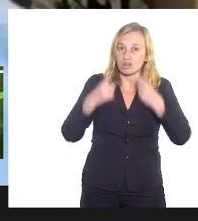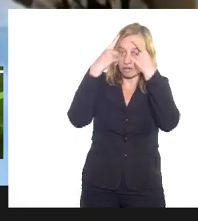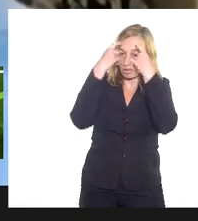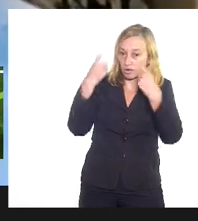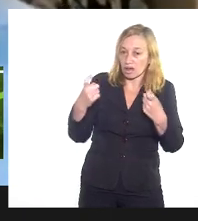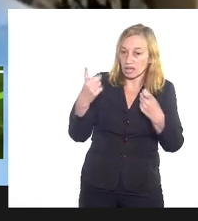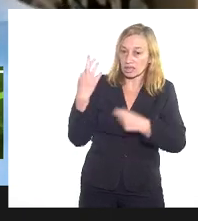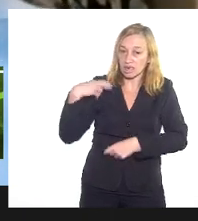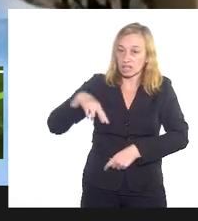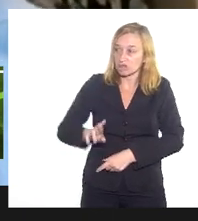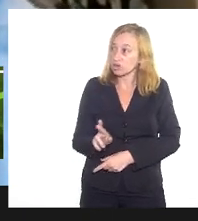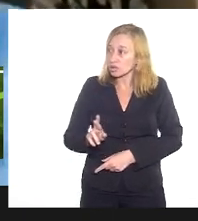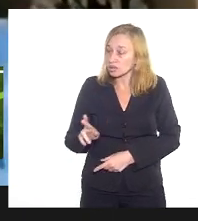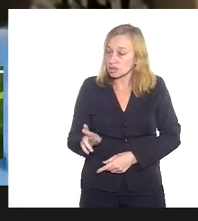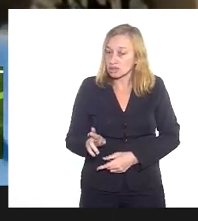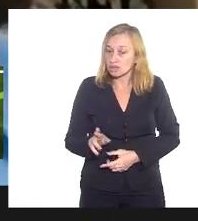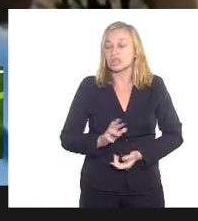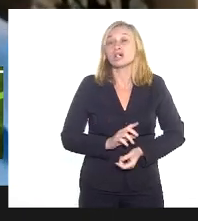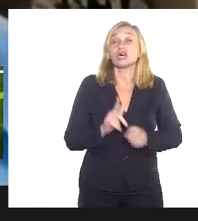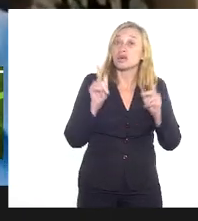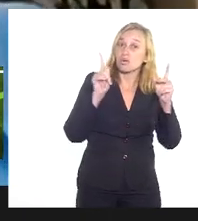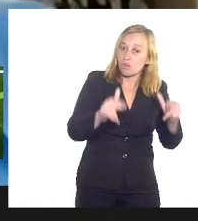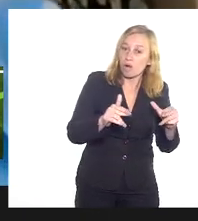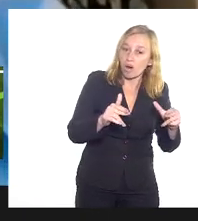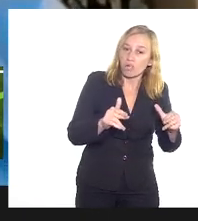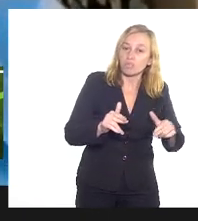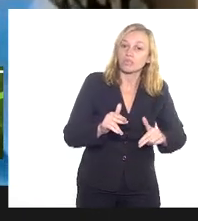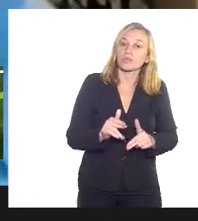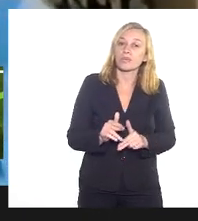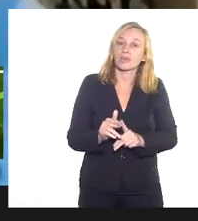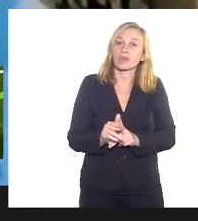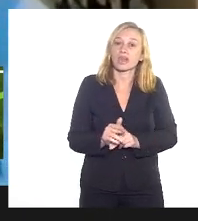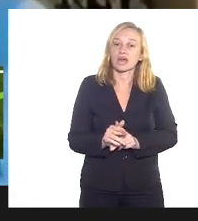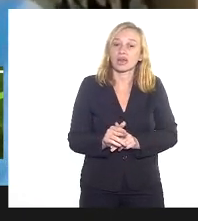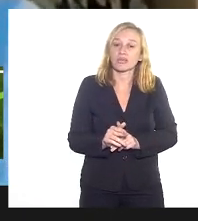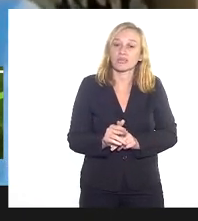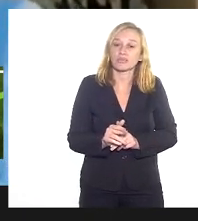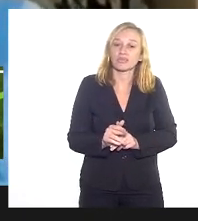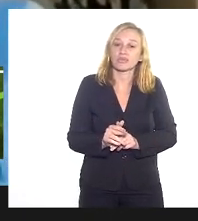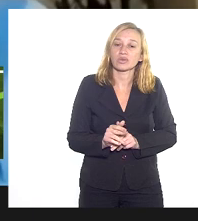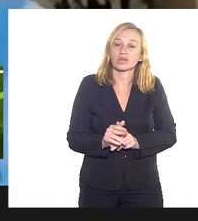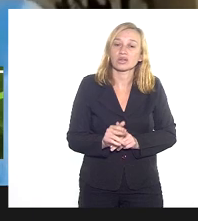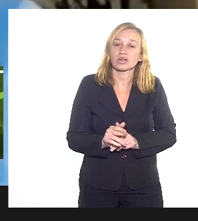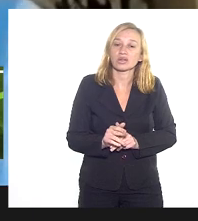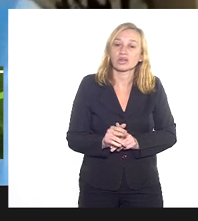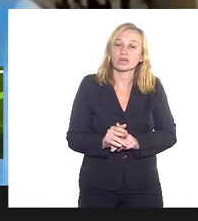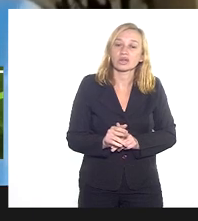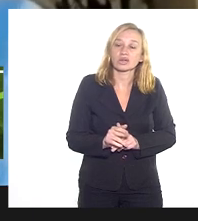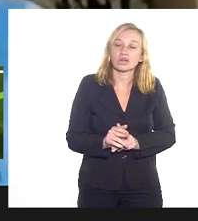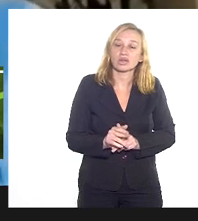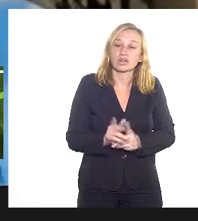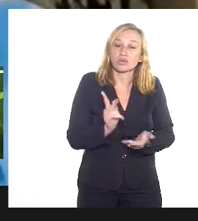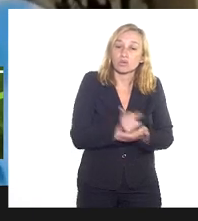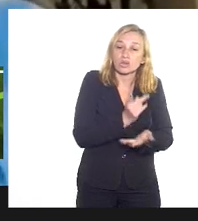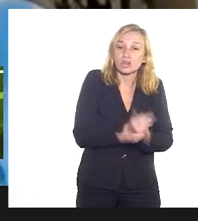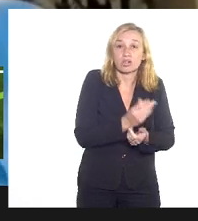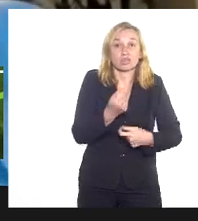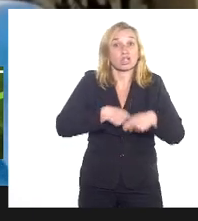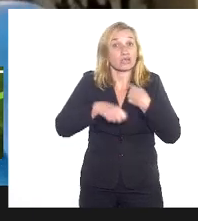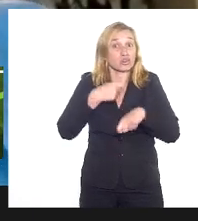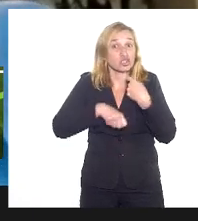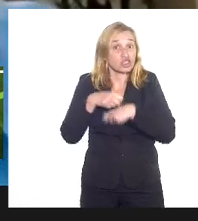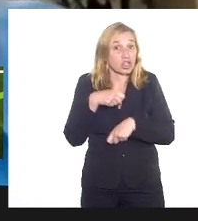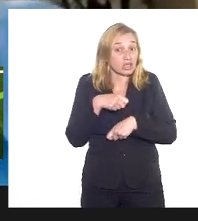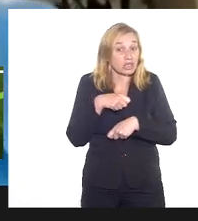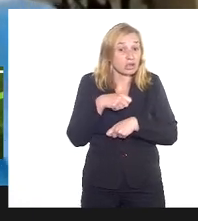Humanos. Da mesma maneira como as penalidades administrativas que